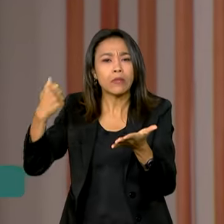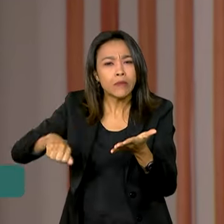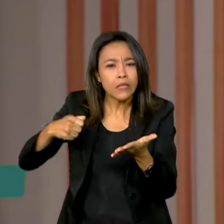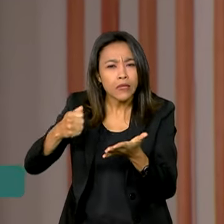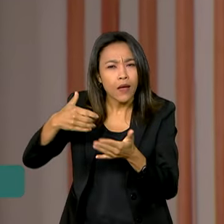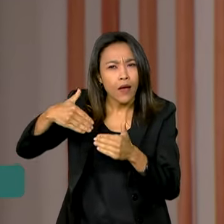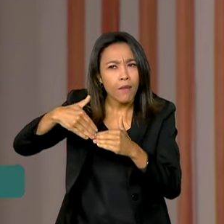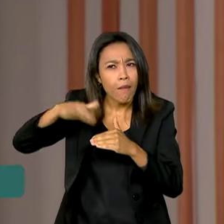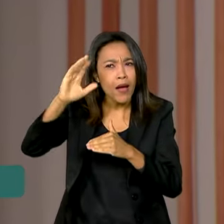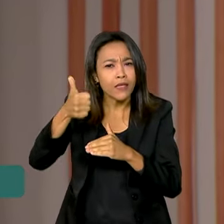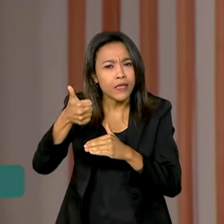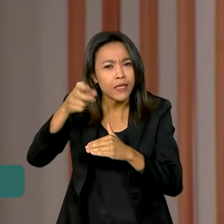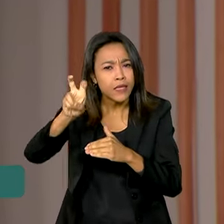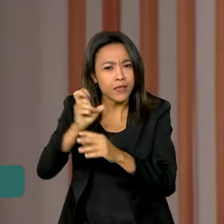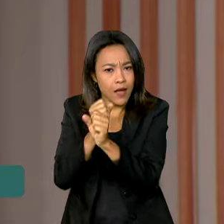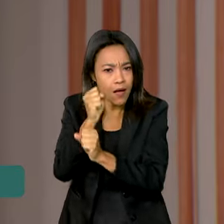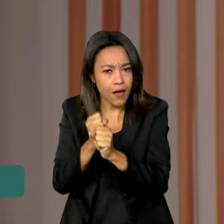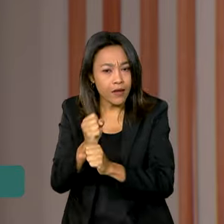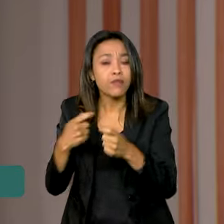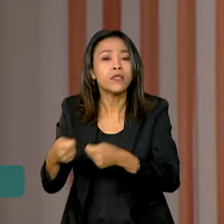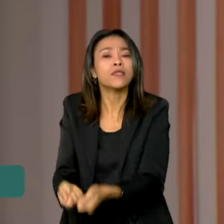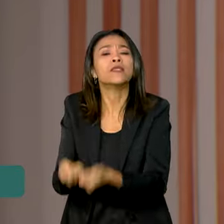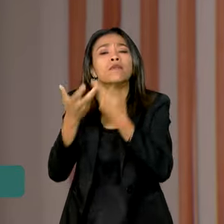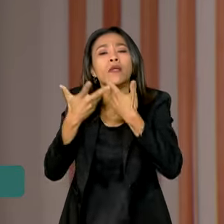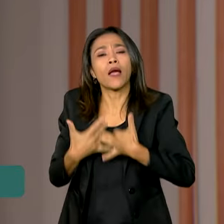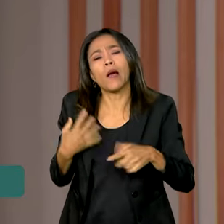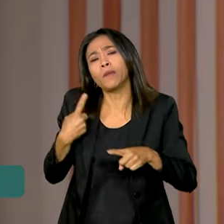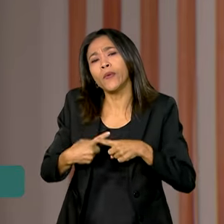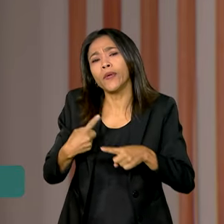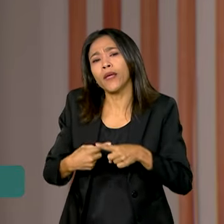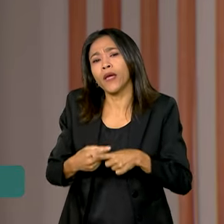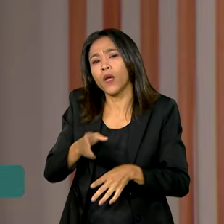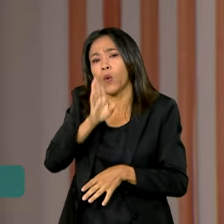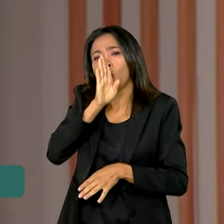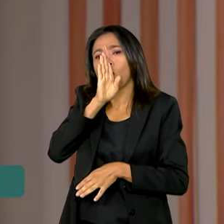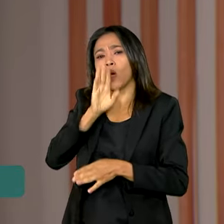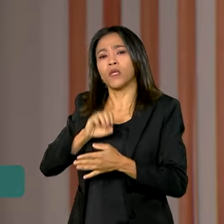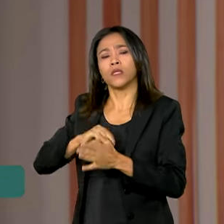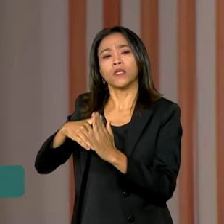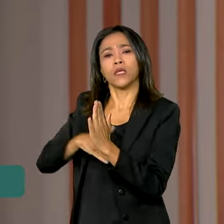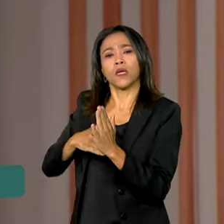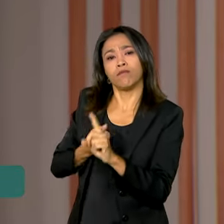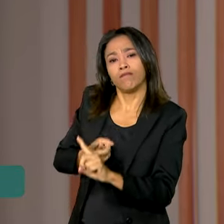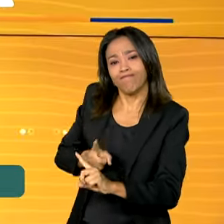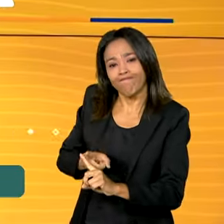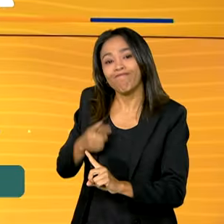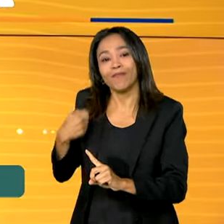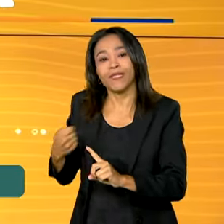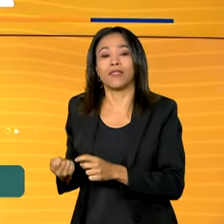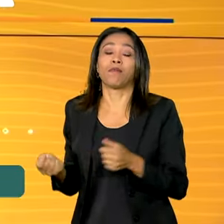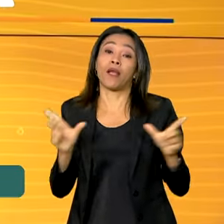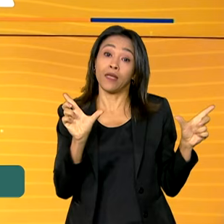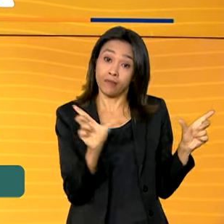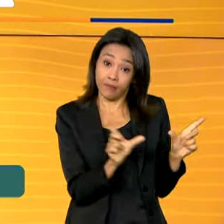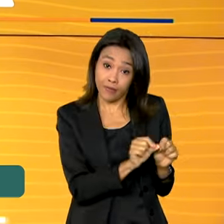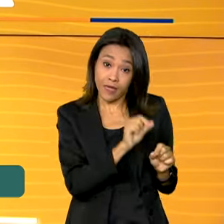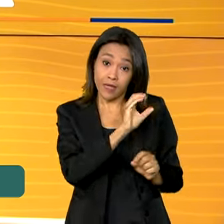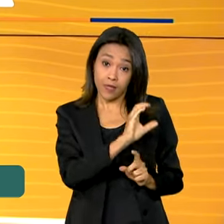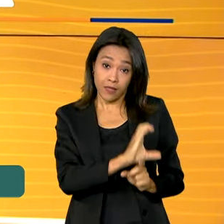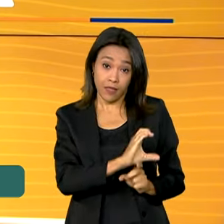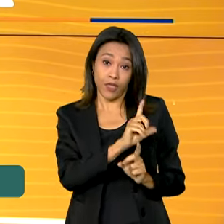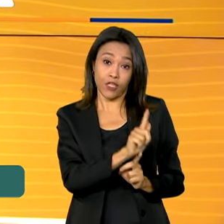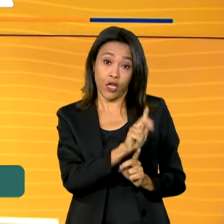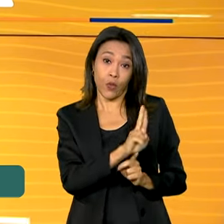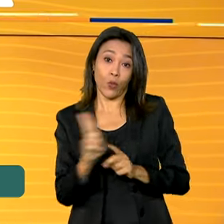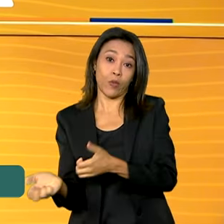15 anos devem apresentar uma justificativa para a Controladoria Geral da União. A medida quer dar mais